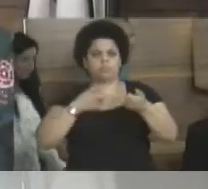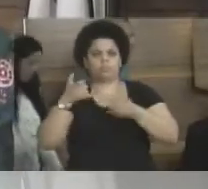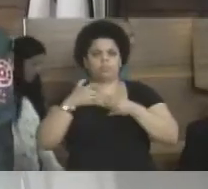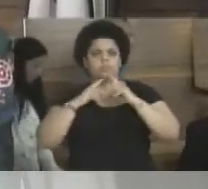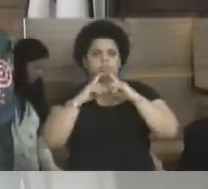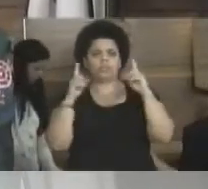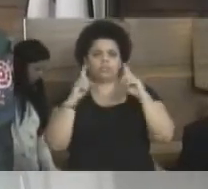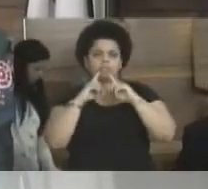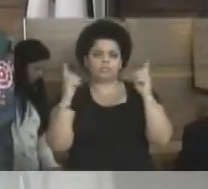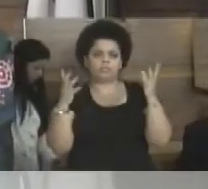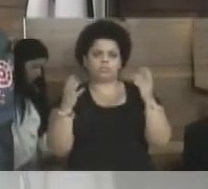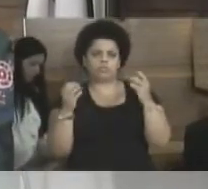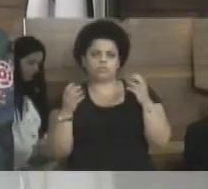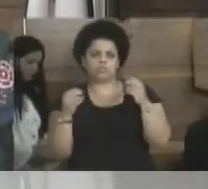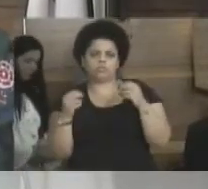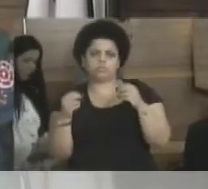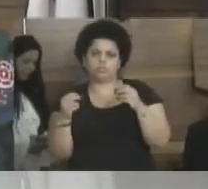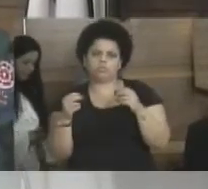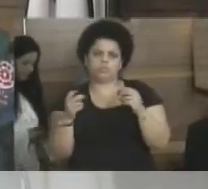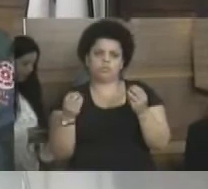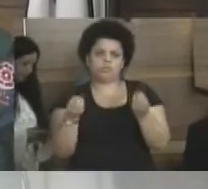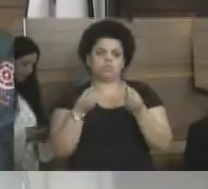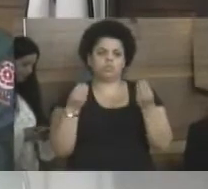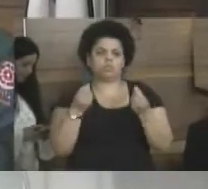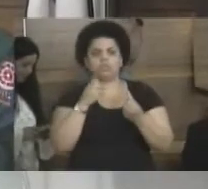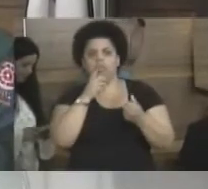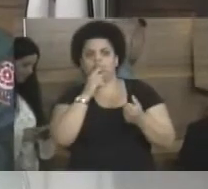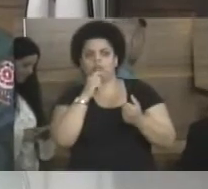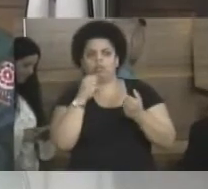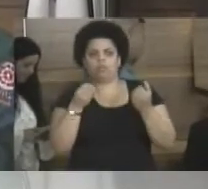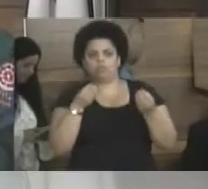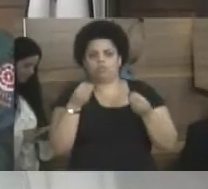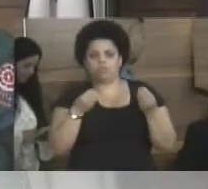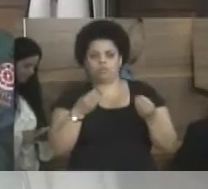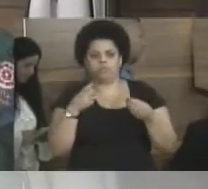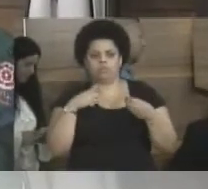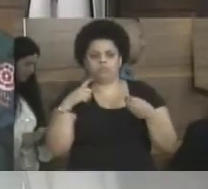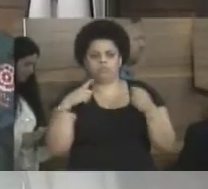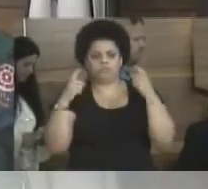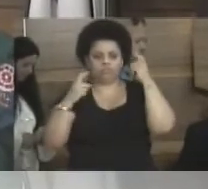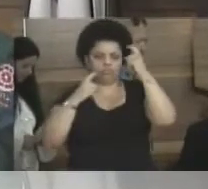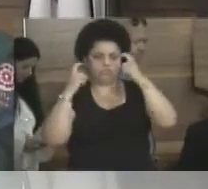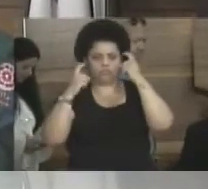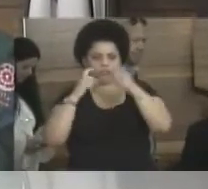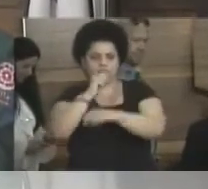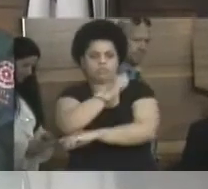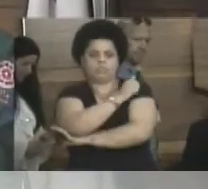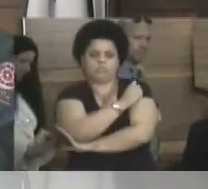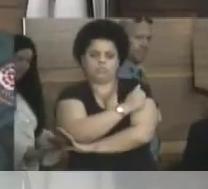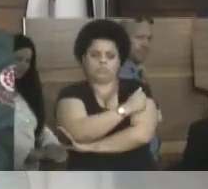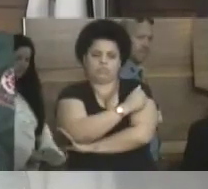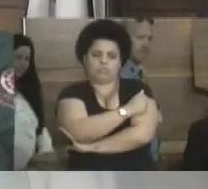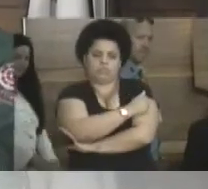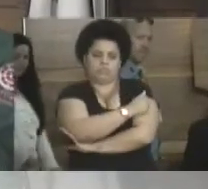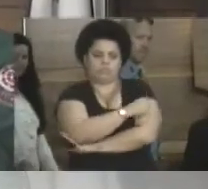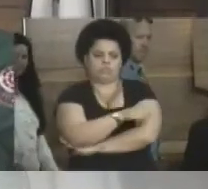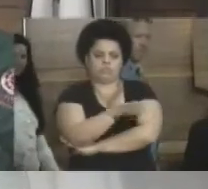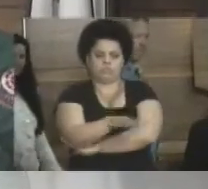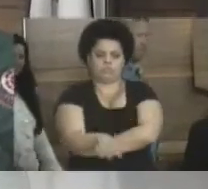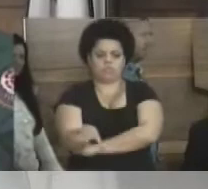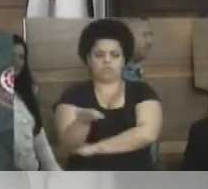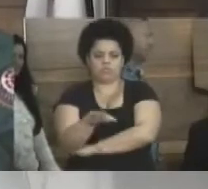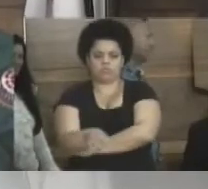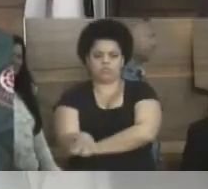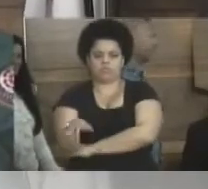recebe algumas reclamações da qualidade da água, e a nossa preocupação é com os alunos. Criança é